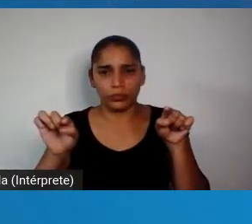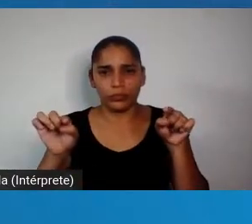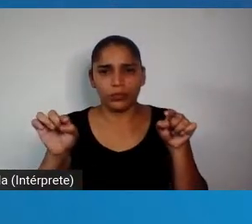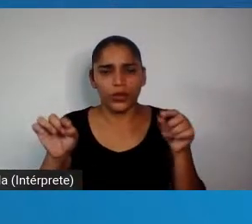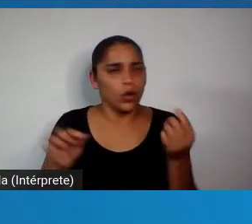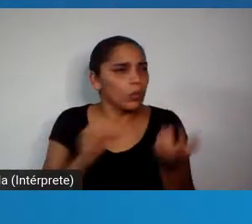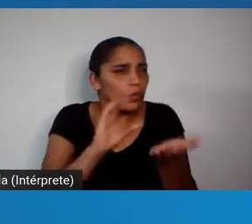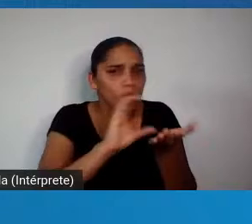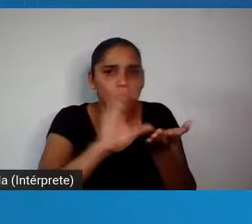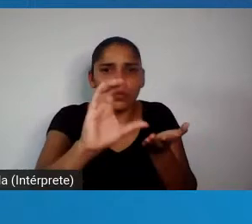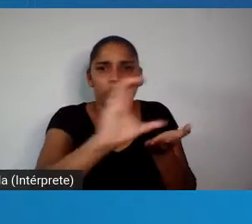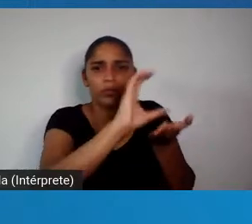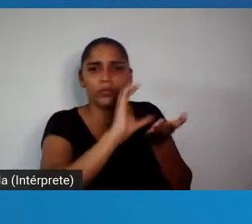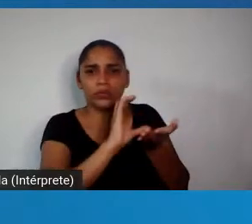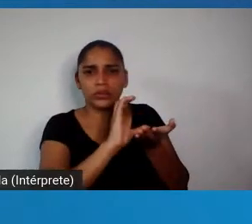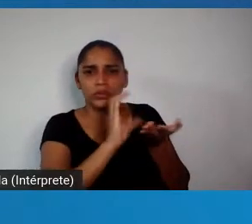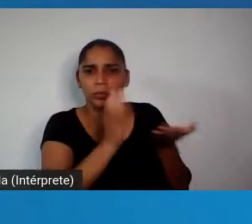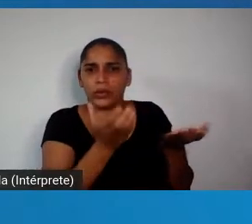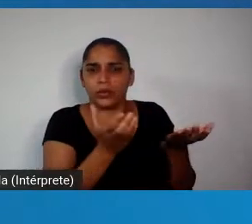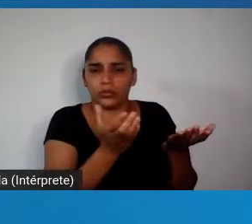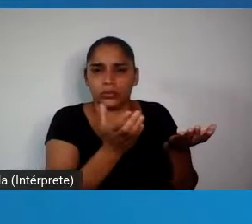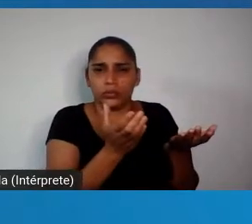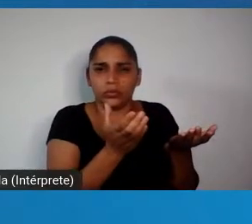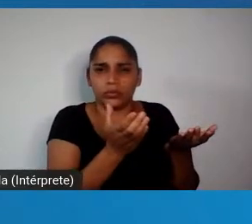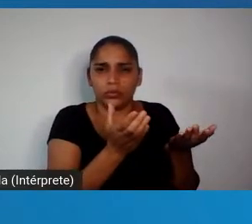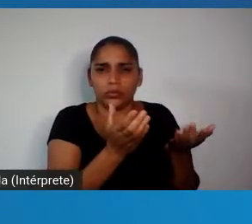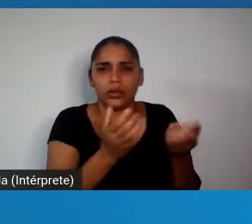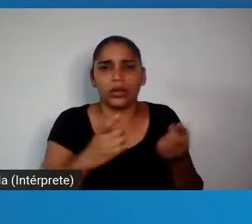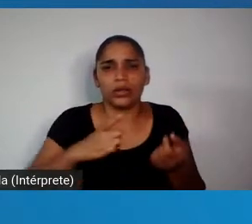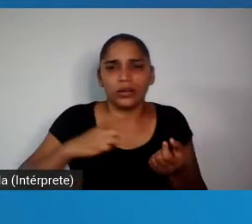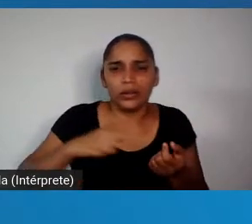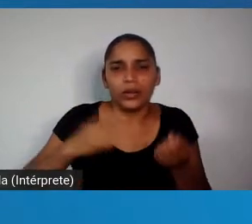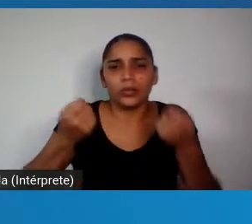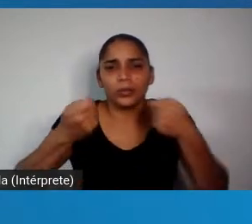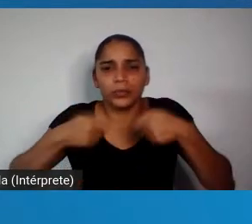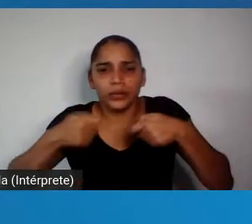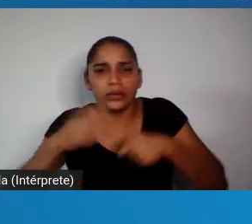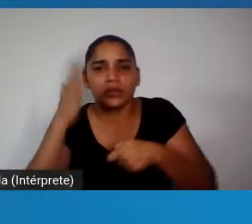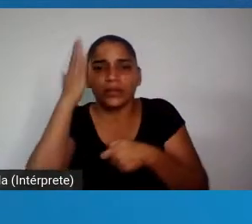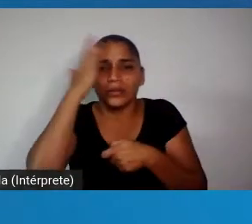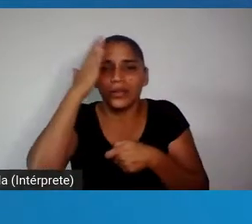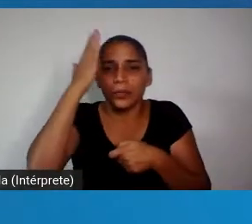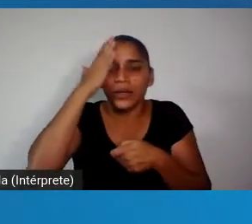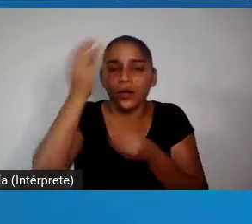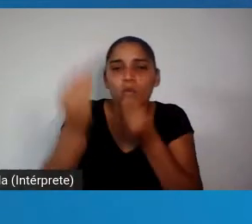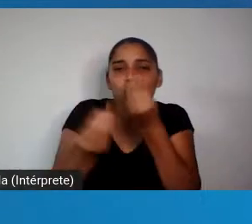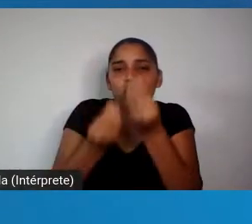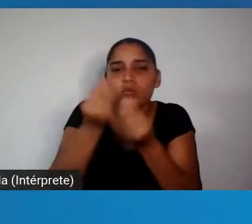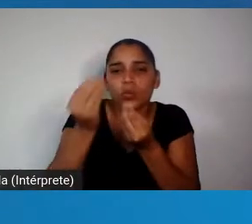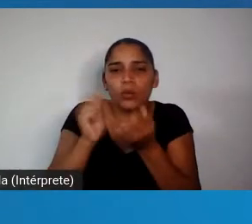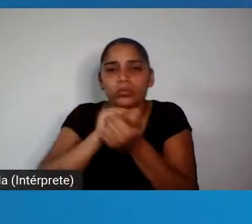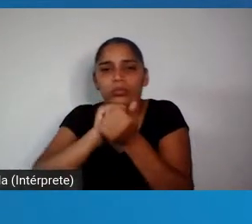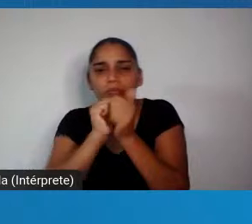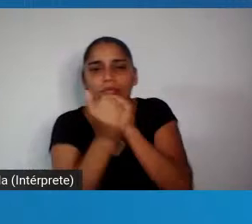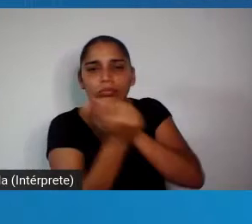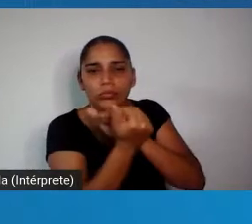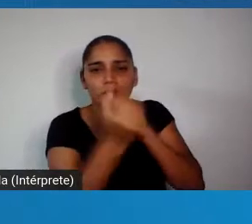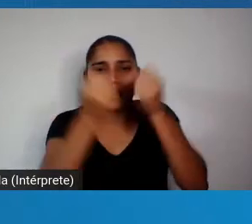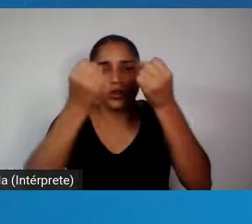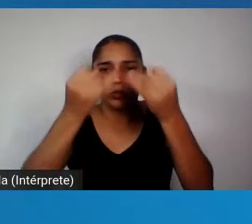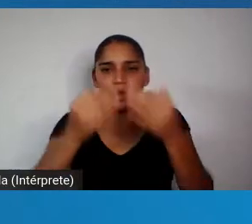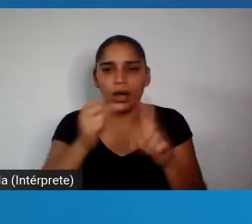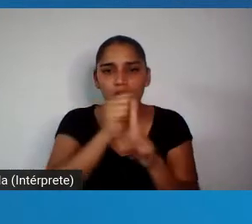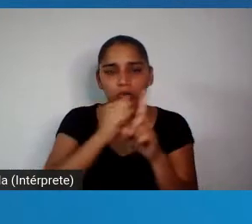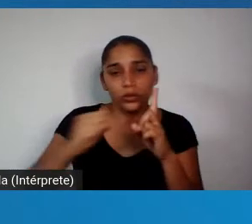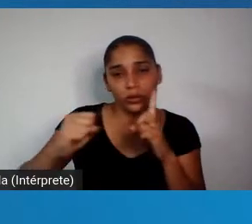financiamento é uma abstração, a gente tem que saber traduzir, e aí eu vou dizer a importância da